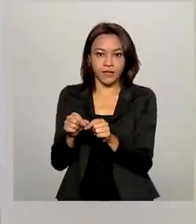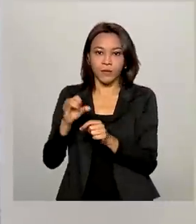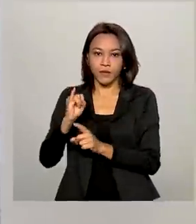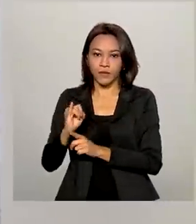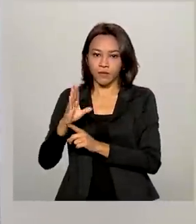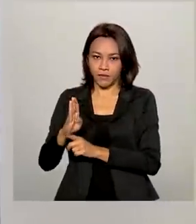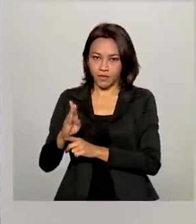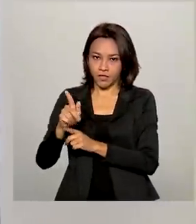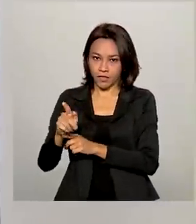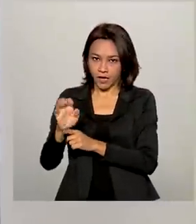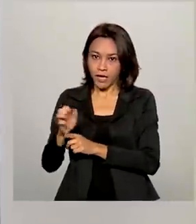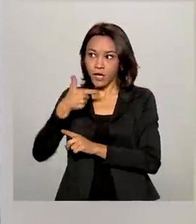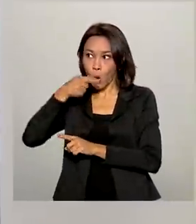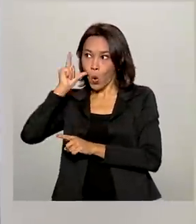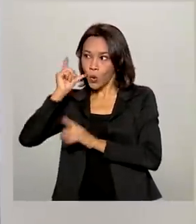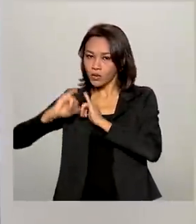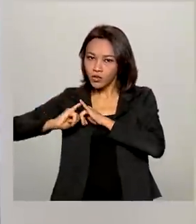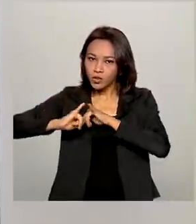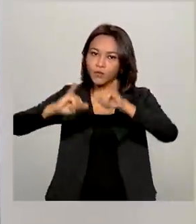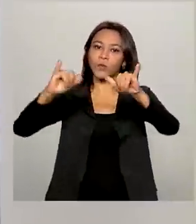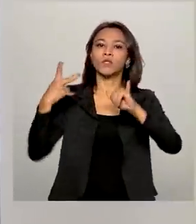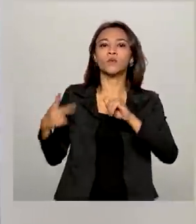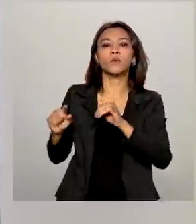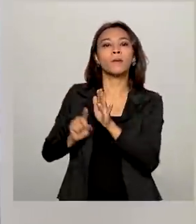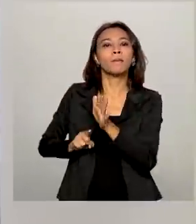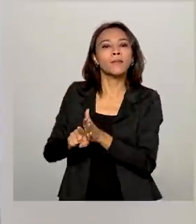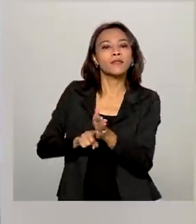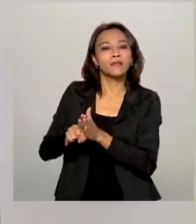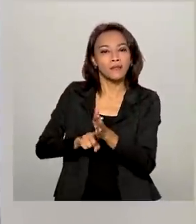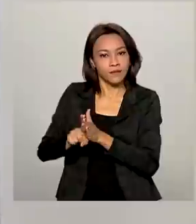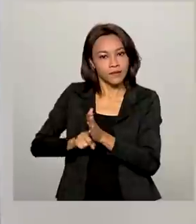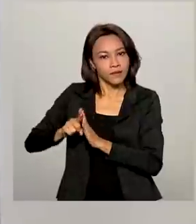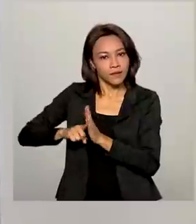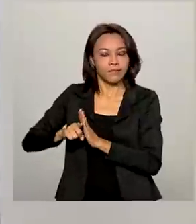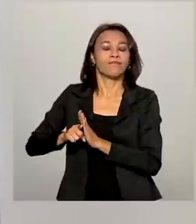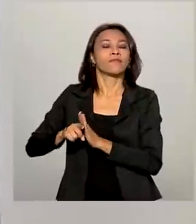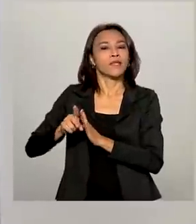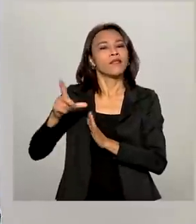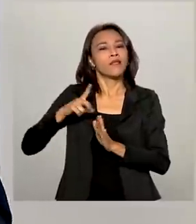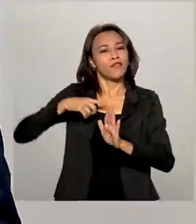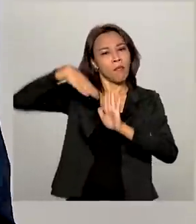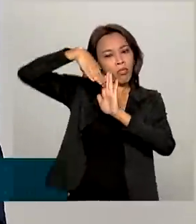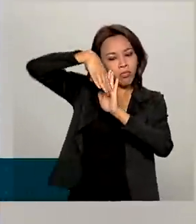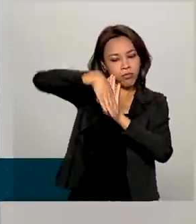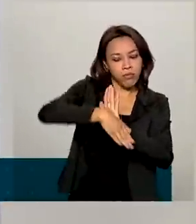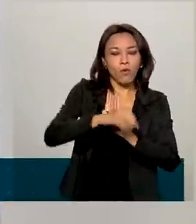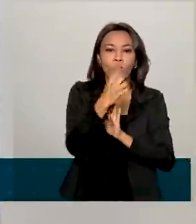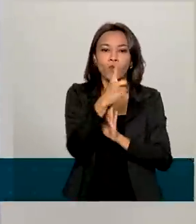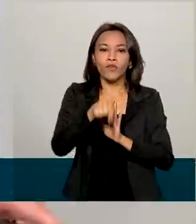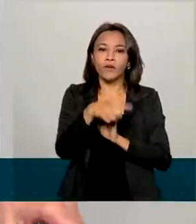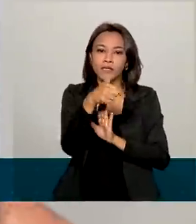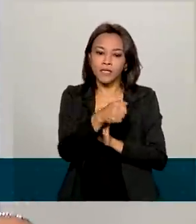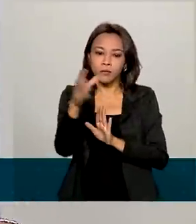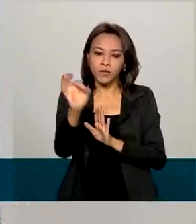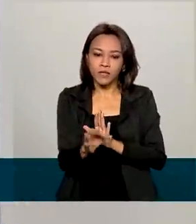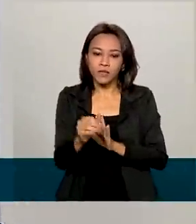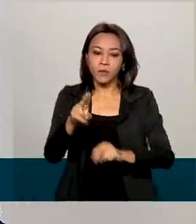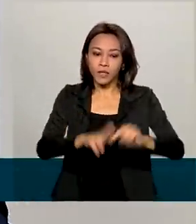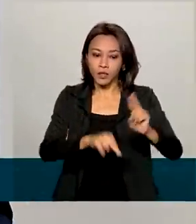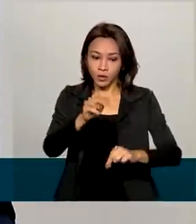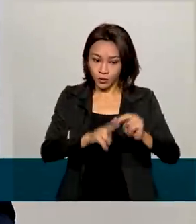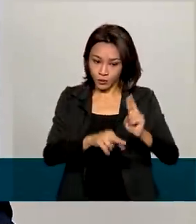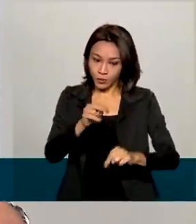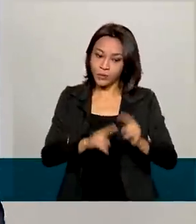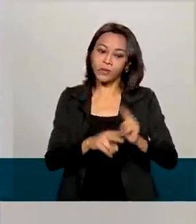os resultados da sua pesquisa mensal sobre o comércio, houve um declínio de 1,7% em junho em relação a maio